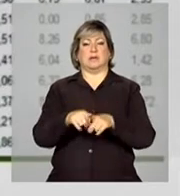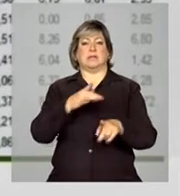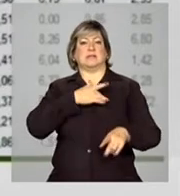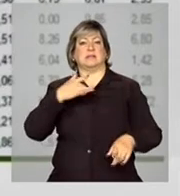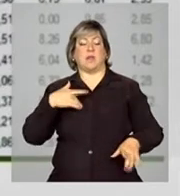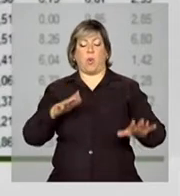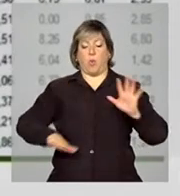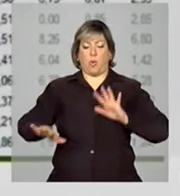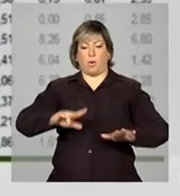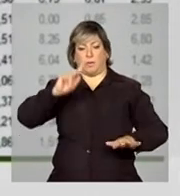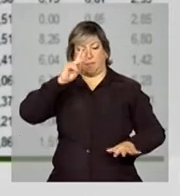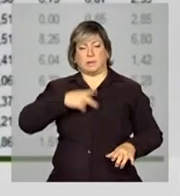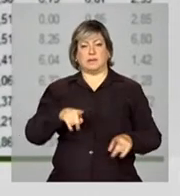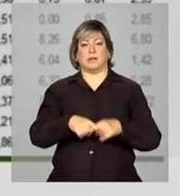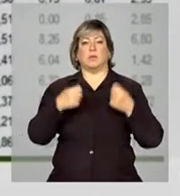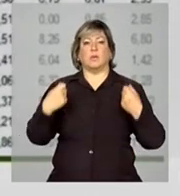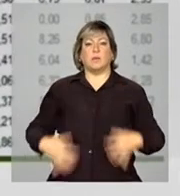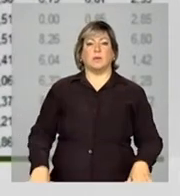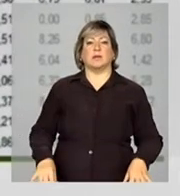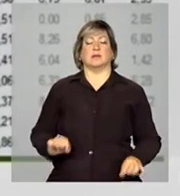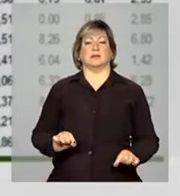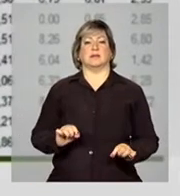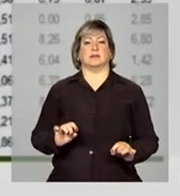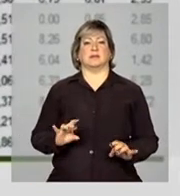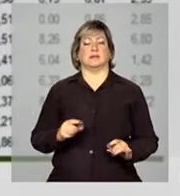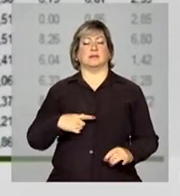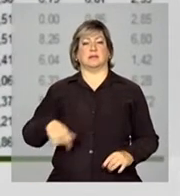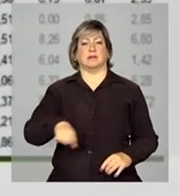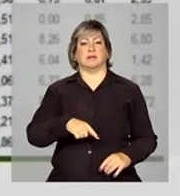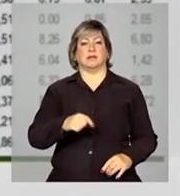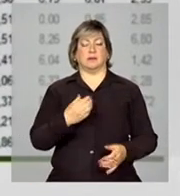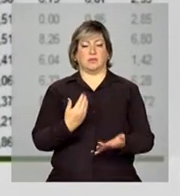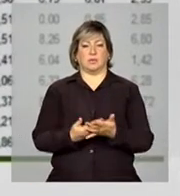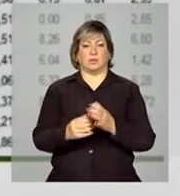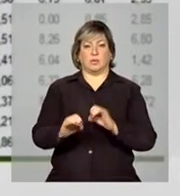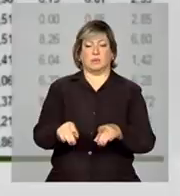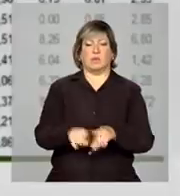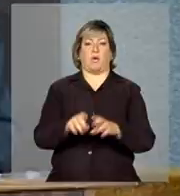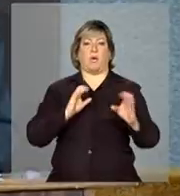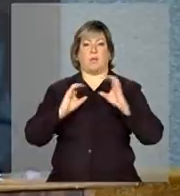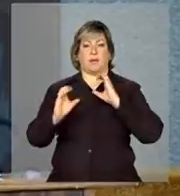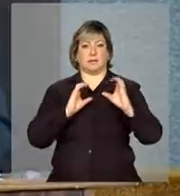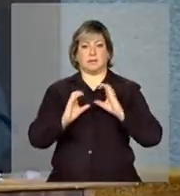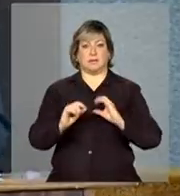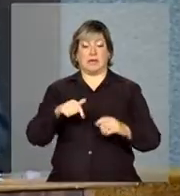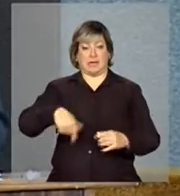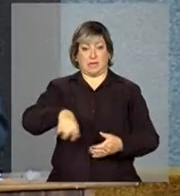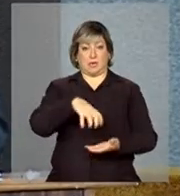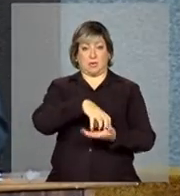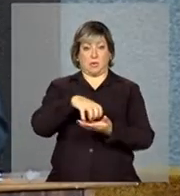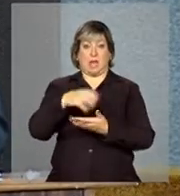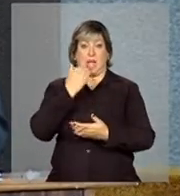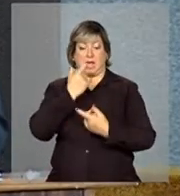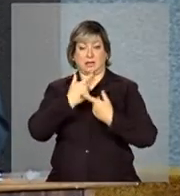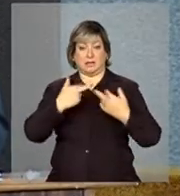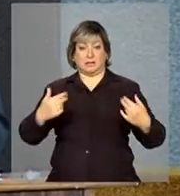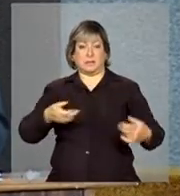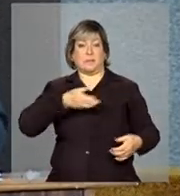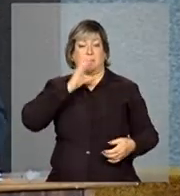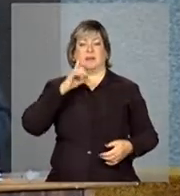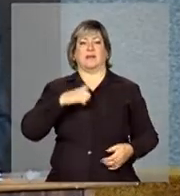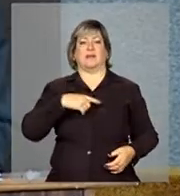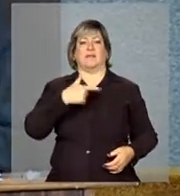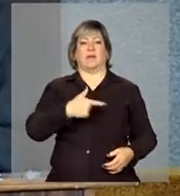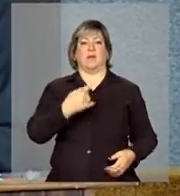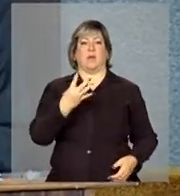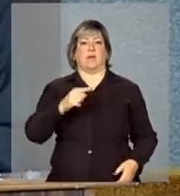cuidados pessoais, despesas pessoais, educação e comunicação. O grupo de alimentação e bebidas tem um peso de 24